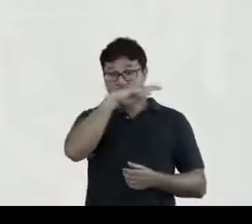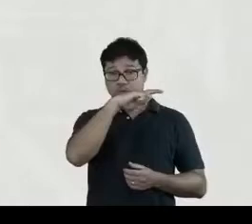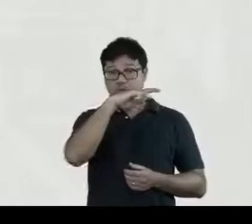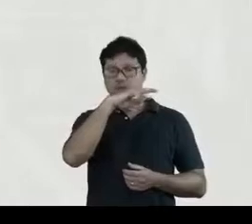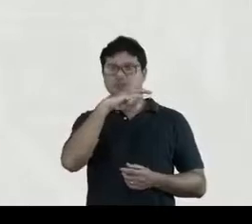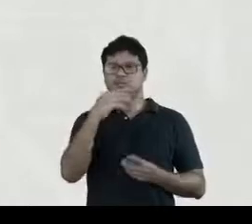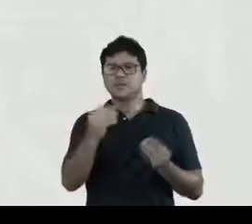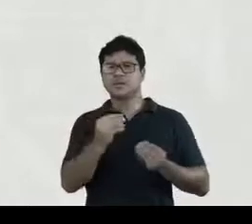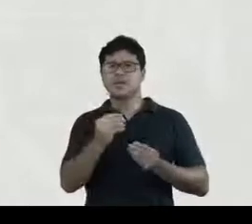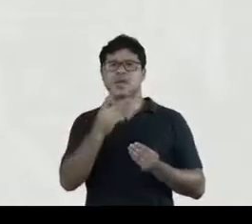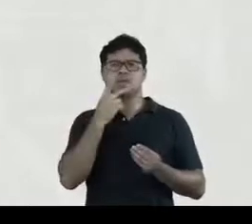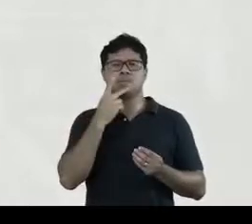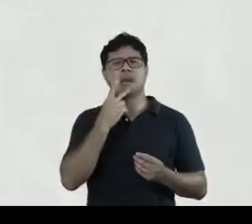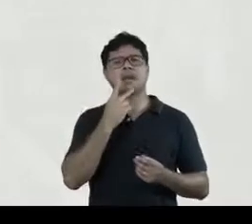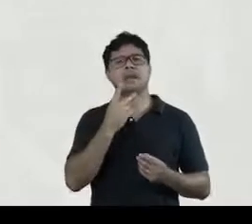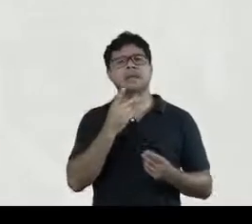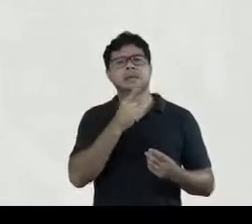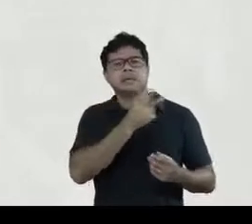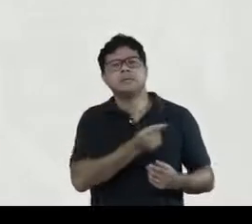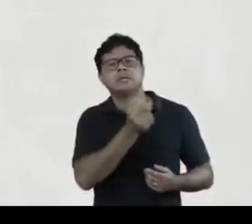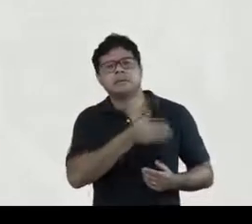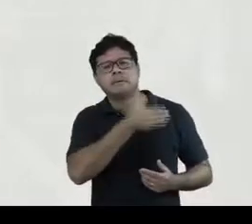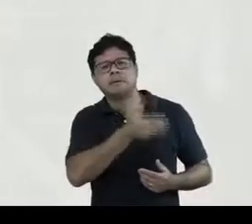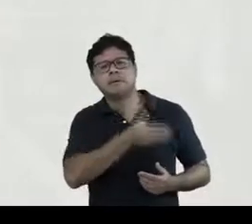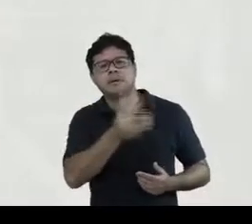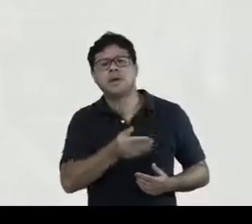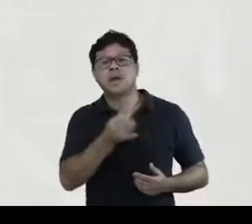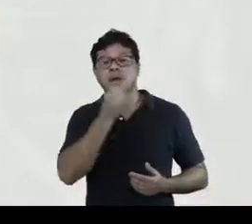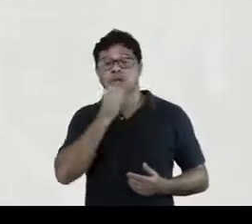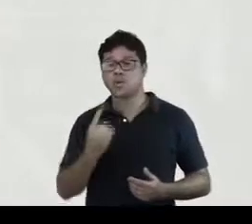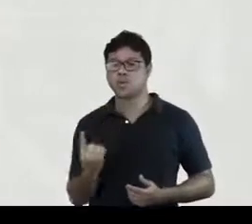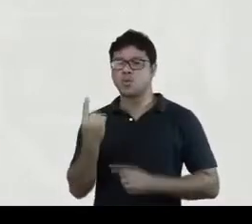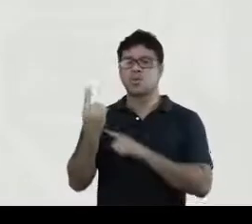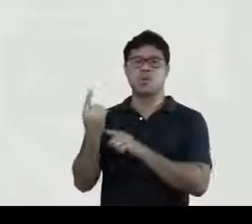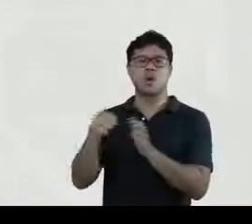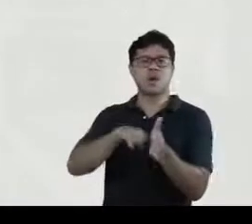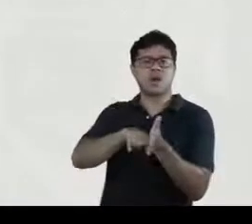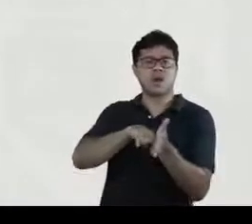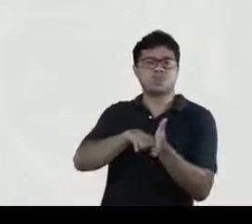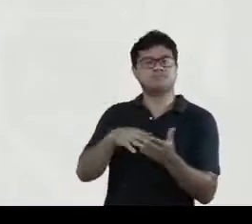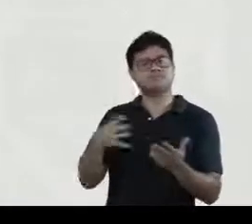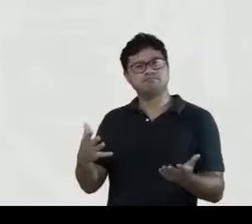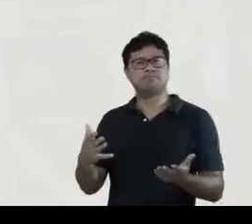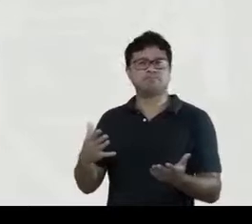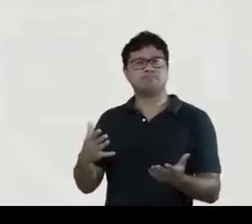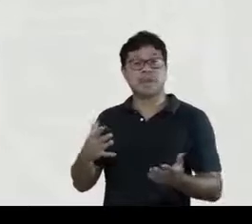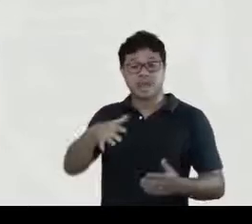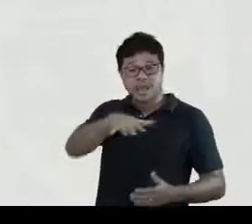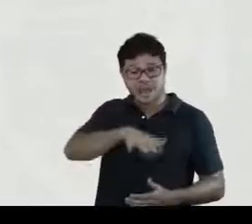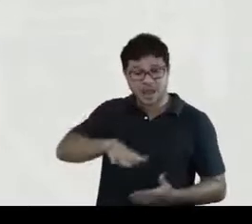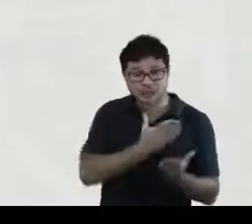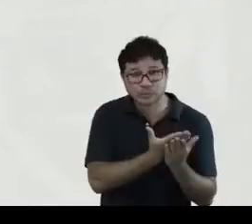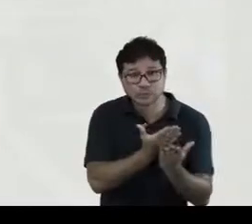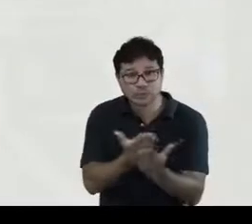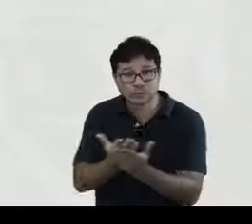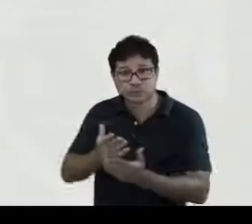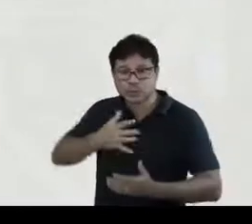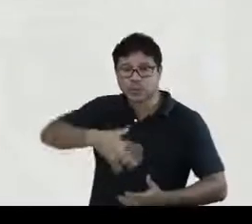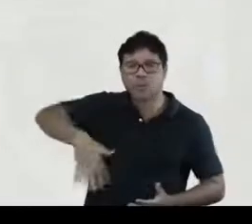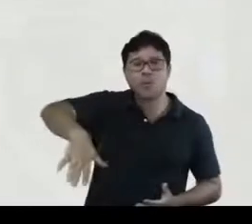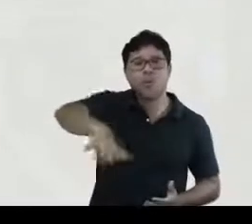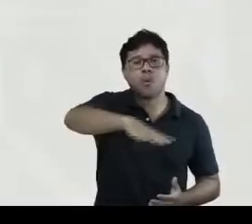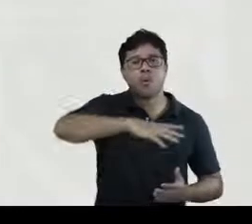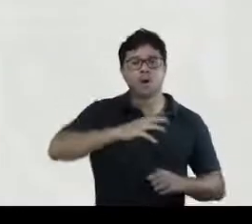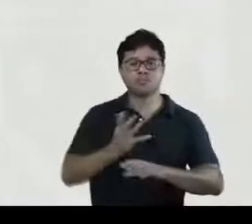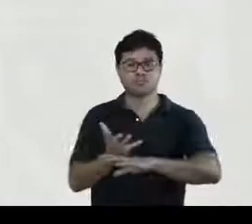ou ser um tanto quanto reticente à existência de uma metodologia posto que se o campo de estudos é um